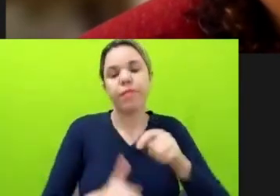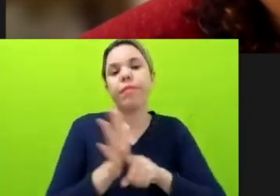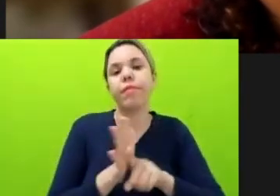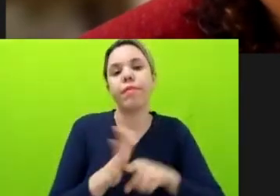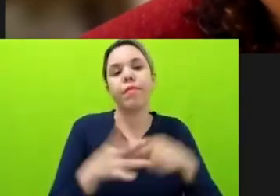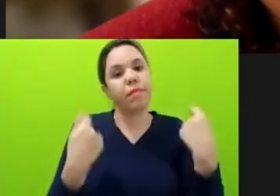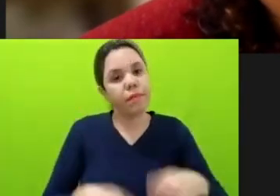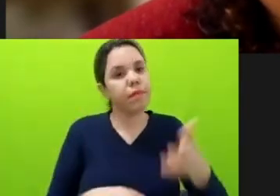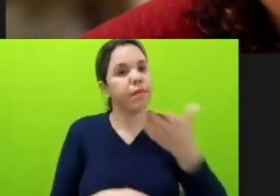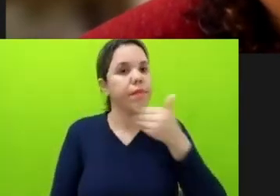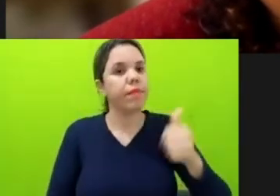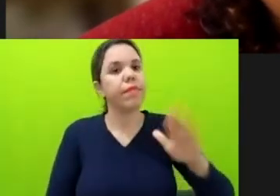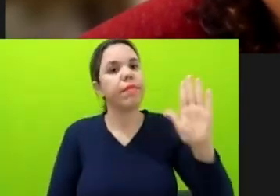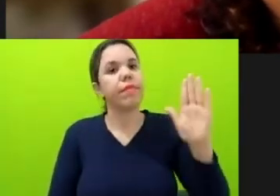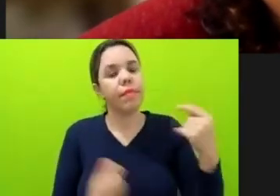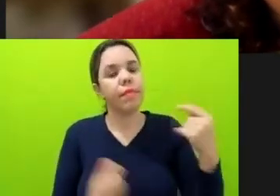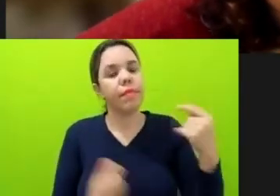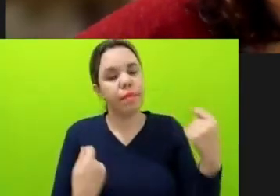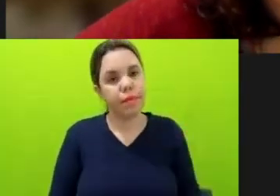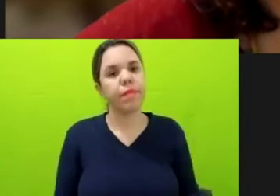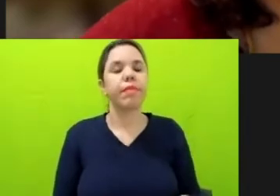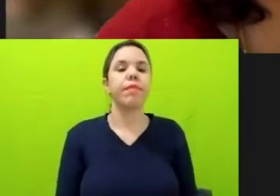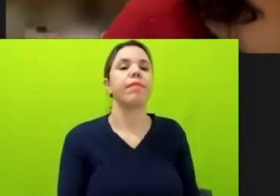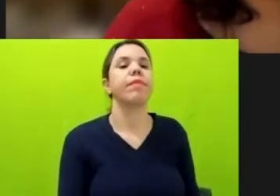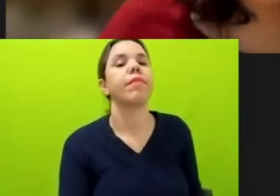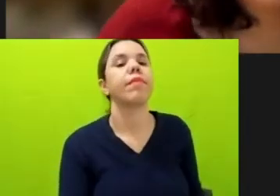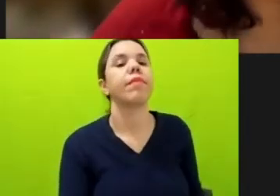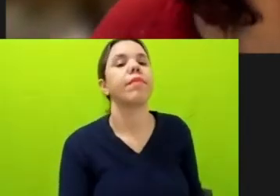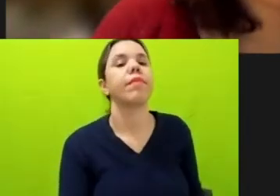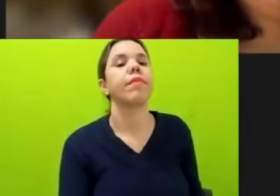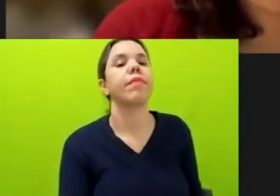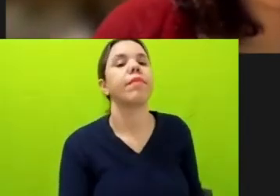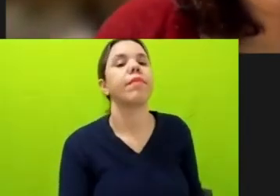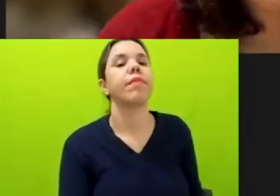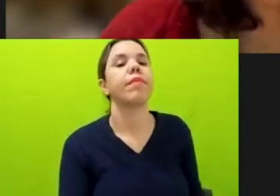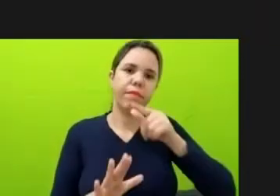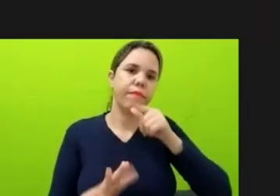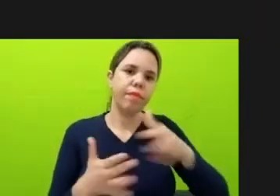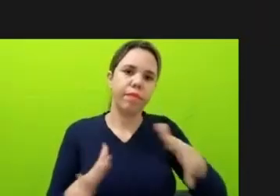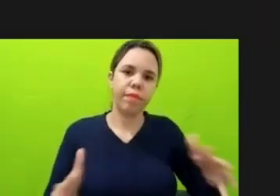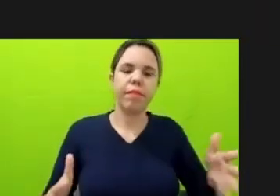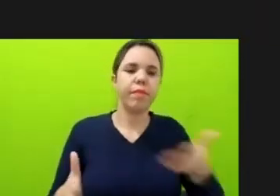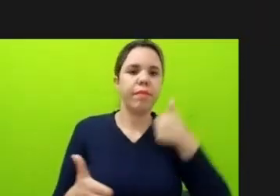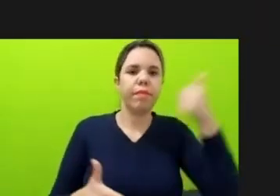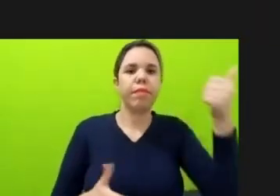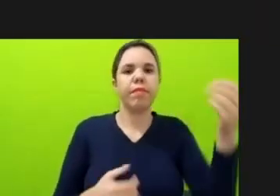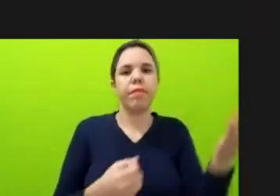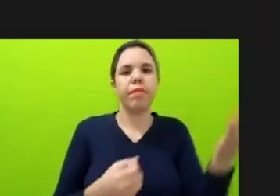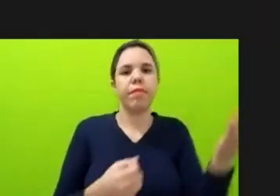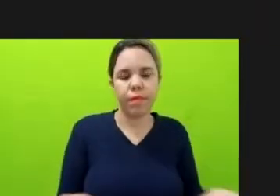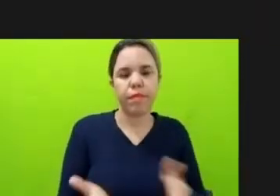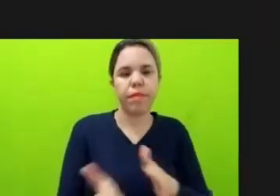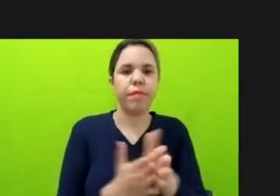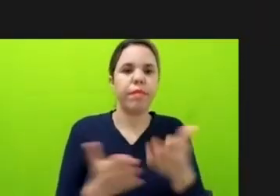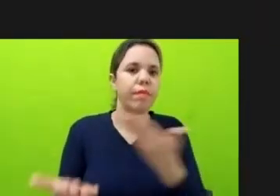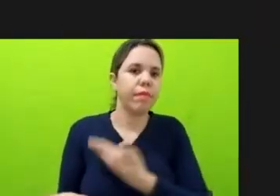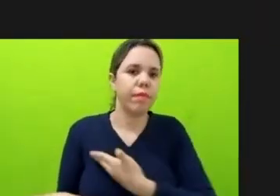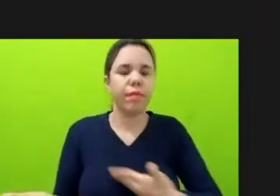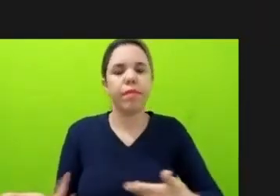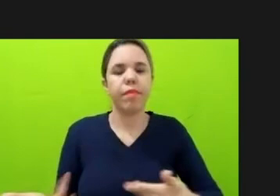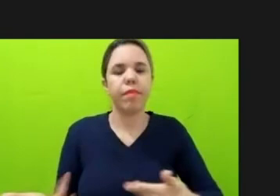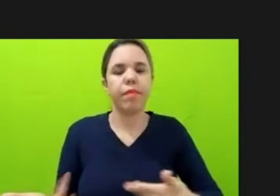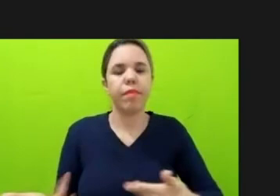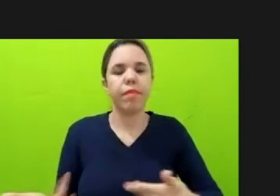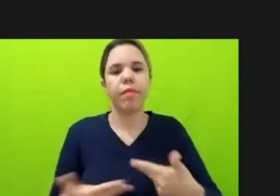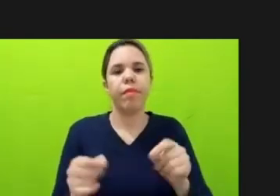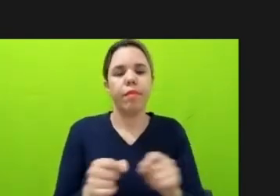melhorar, né? Tanto nos ECICs quanto na melhoria de bases que hoje estão públicas, mas que ainda tem grandes questões a serem resolvidas,